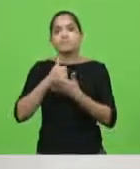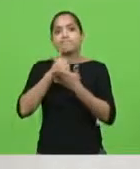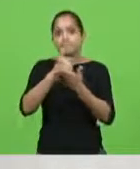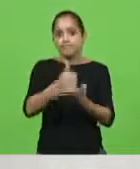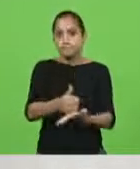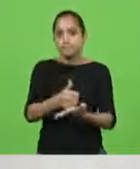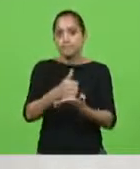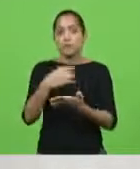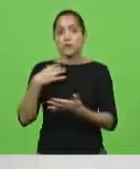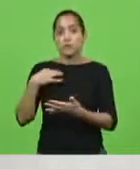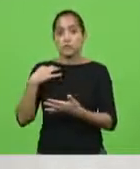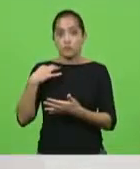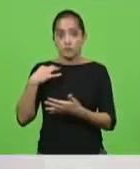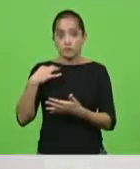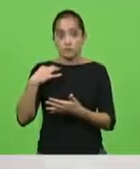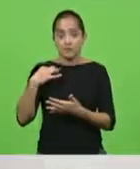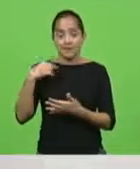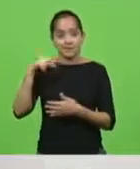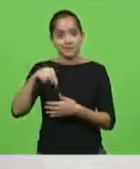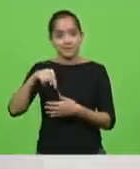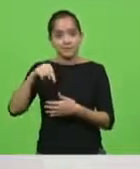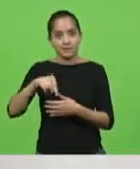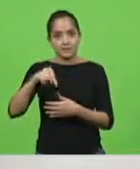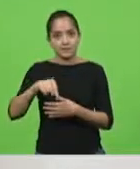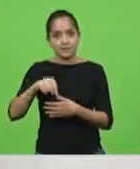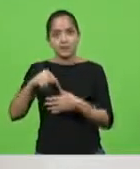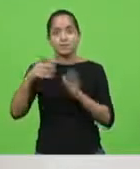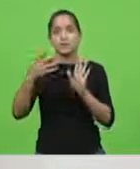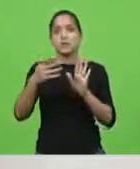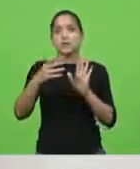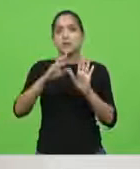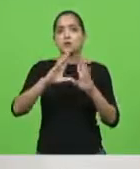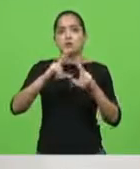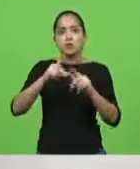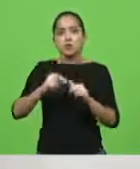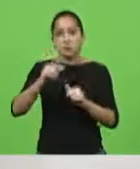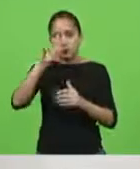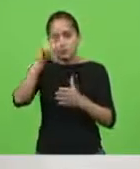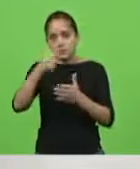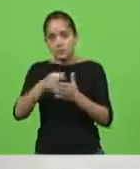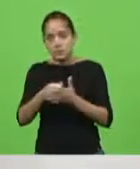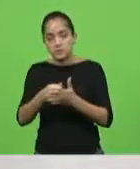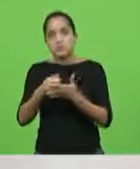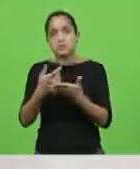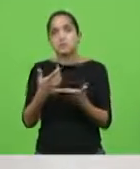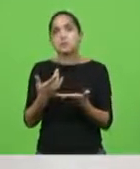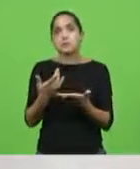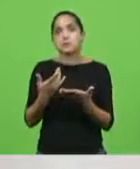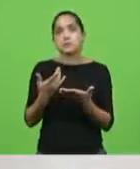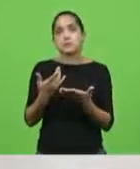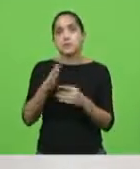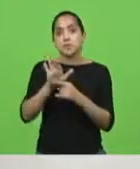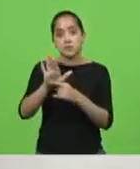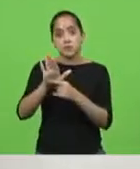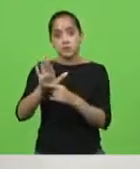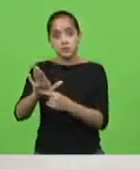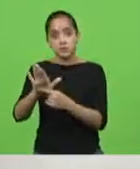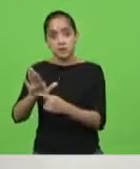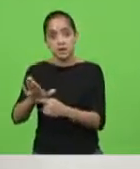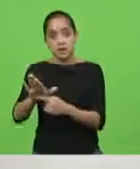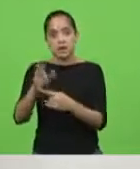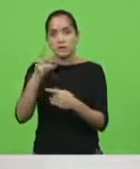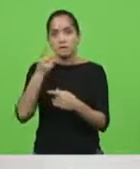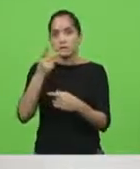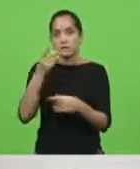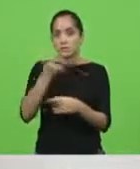voluntária nessa casa para as medidas que o parlamento vem tomando. Quero dizer à vossa